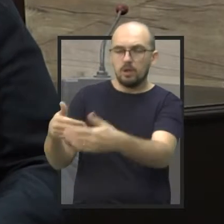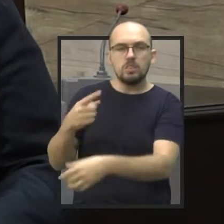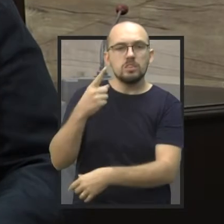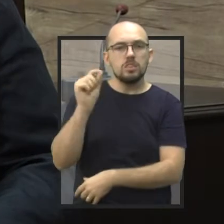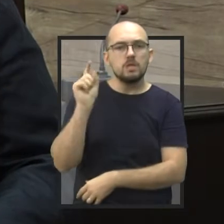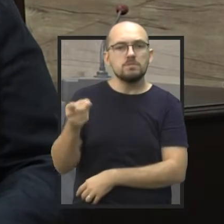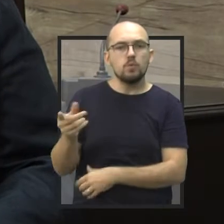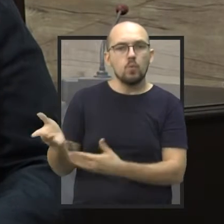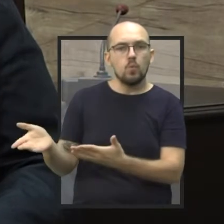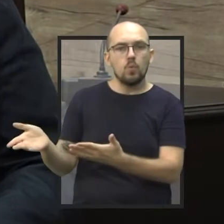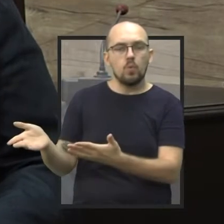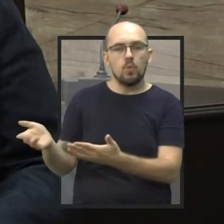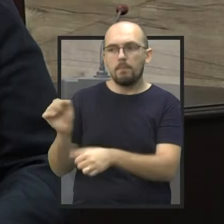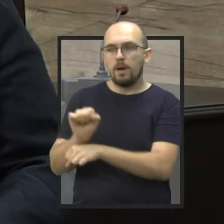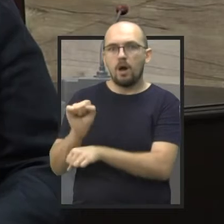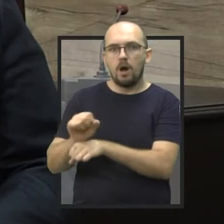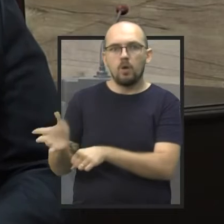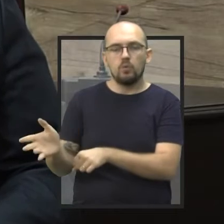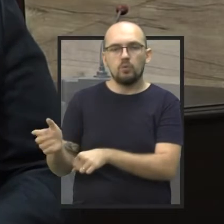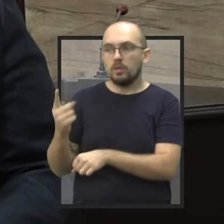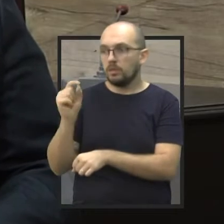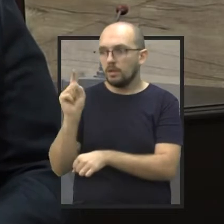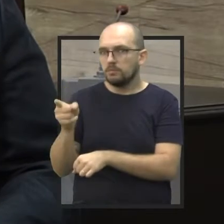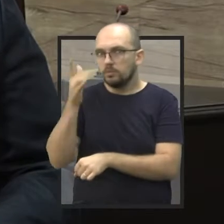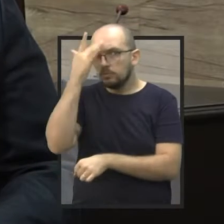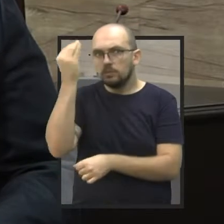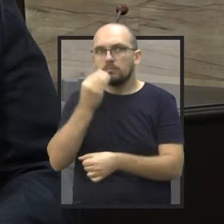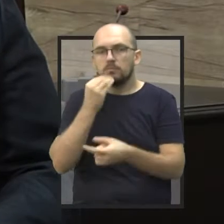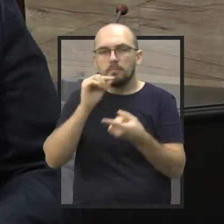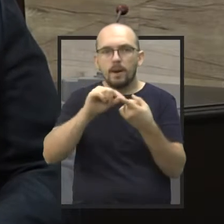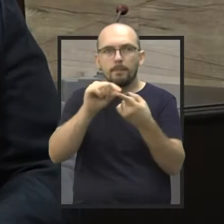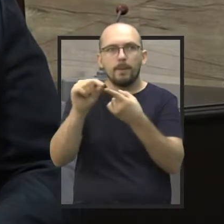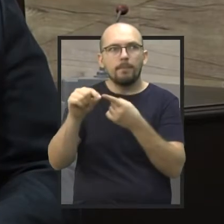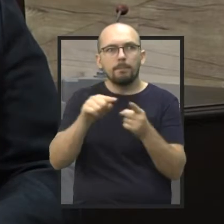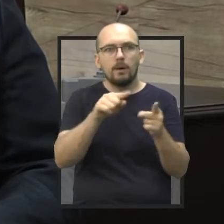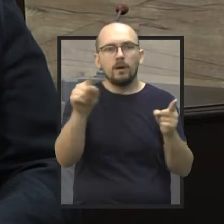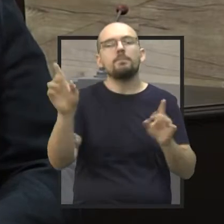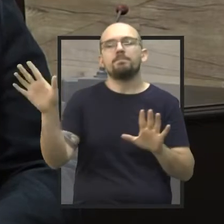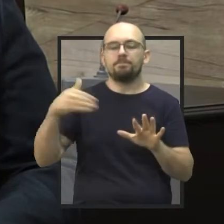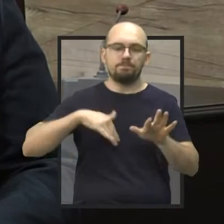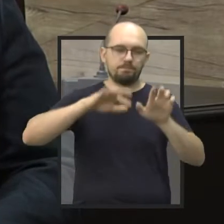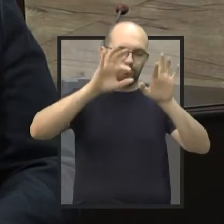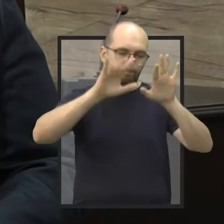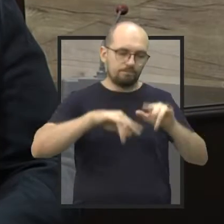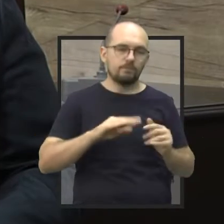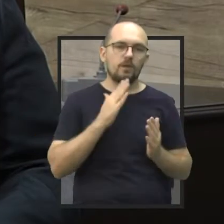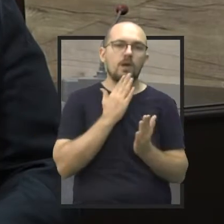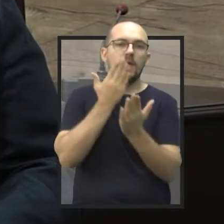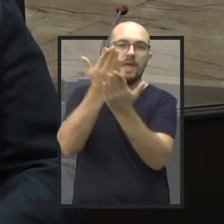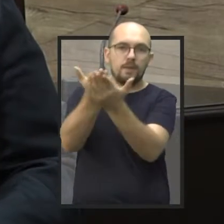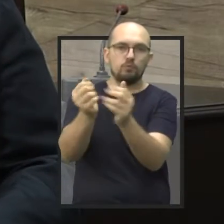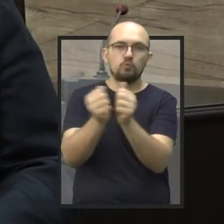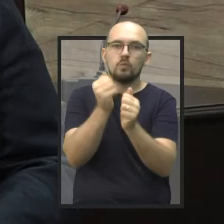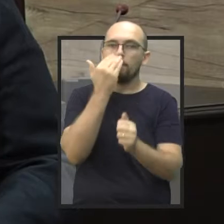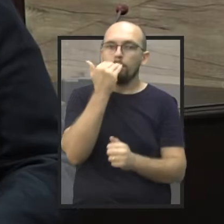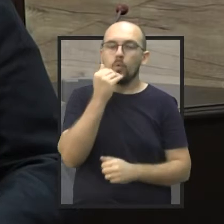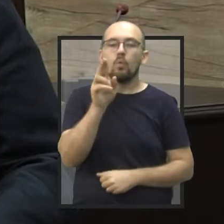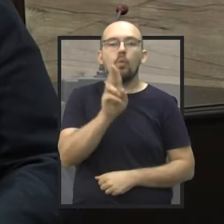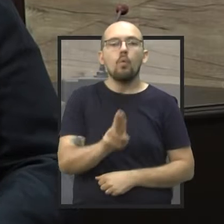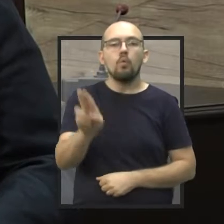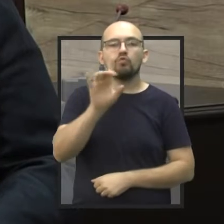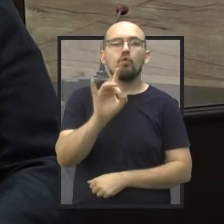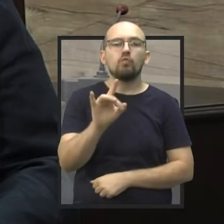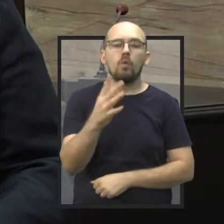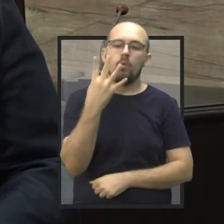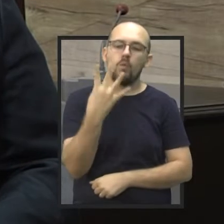testes e até o momento, com a resposta de um requerimento que eu fiz, junto com o Borgo, foram usados 487